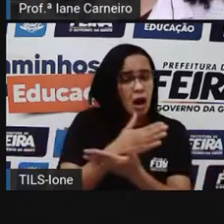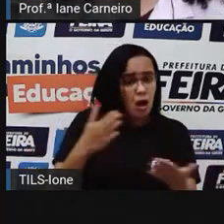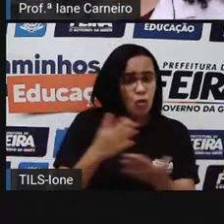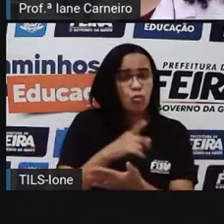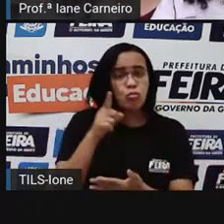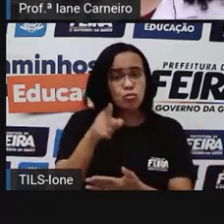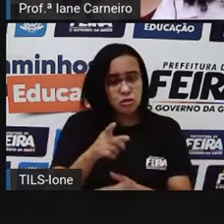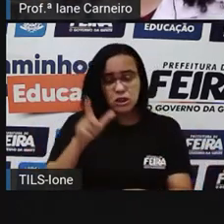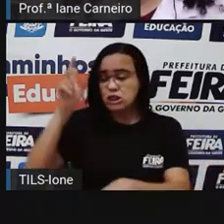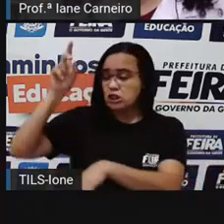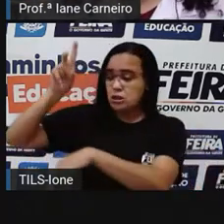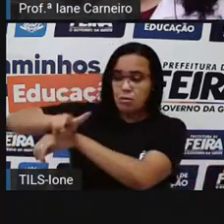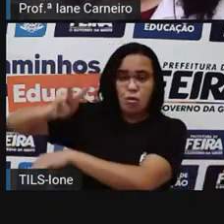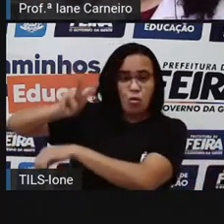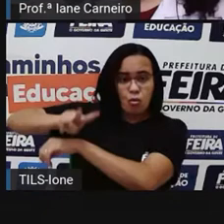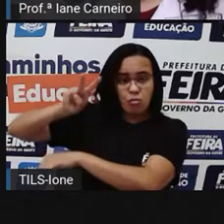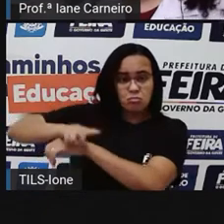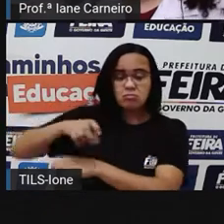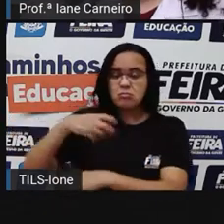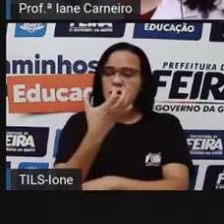floresta, tá certo?